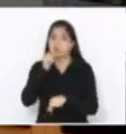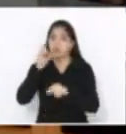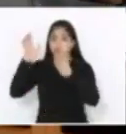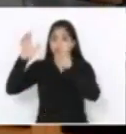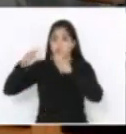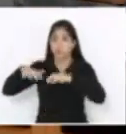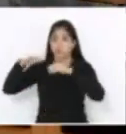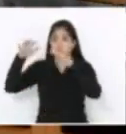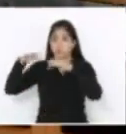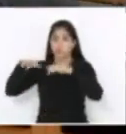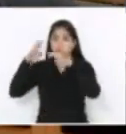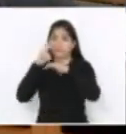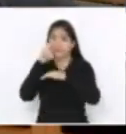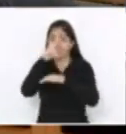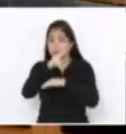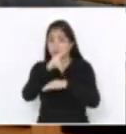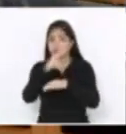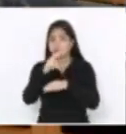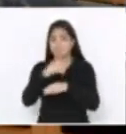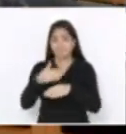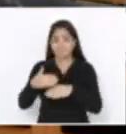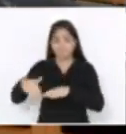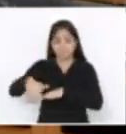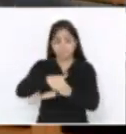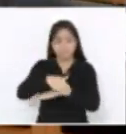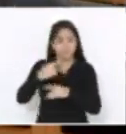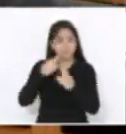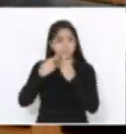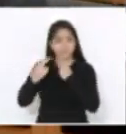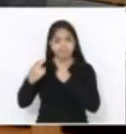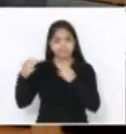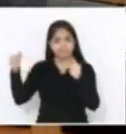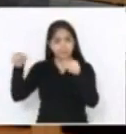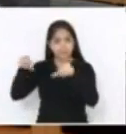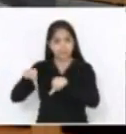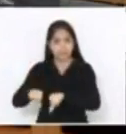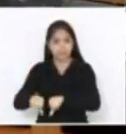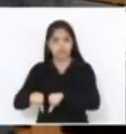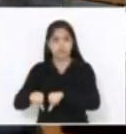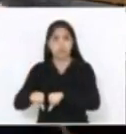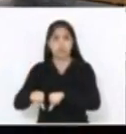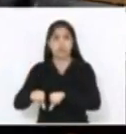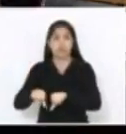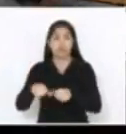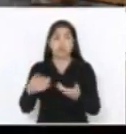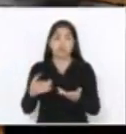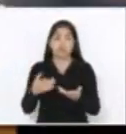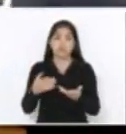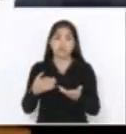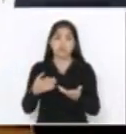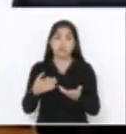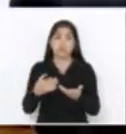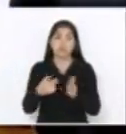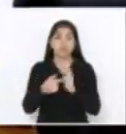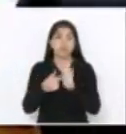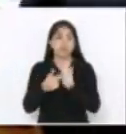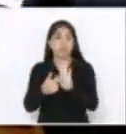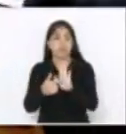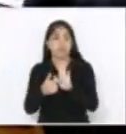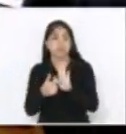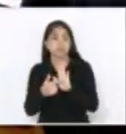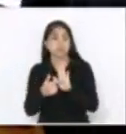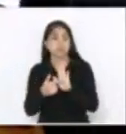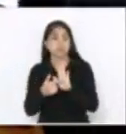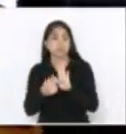E o Estado, ao longo dos anos, tem demonstrado que só consegue